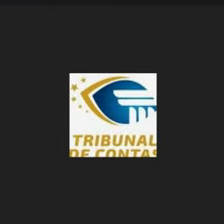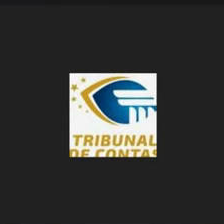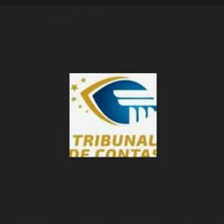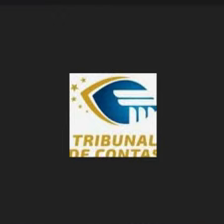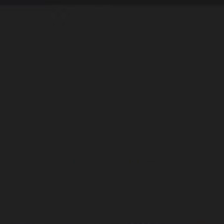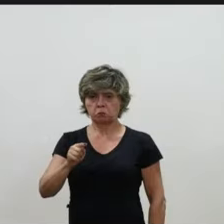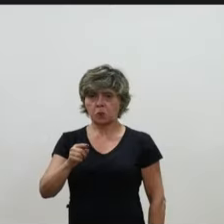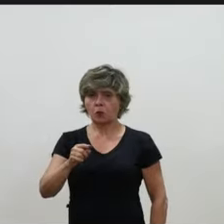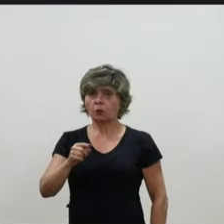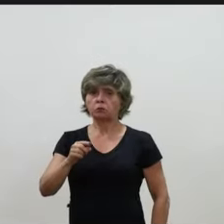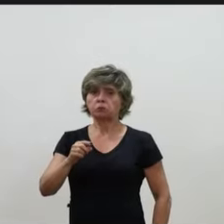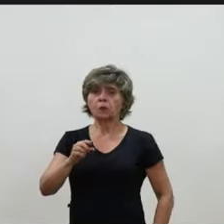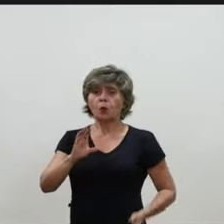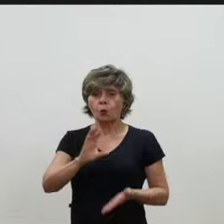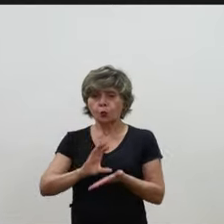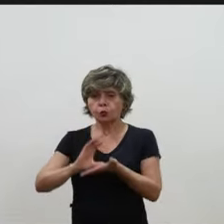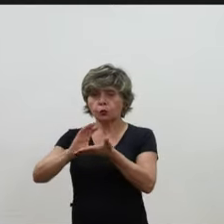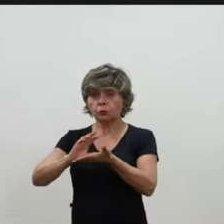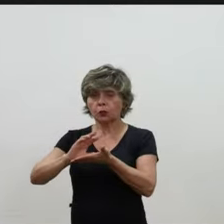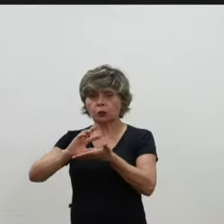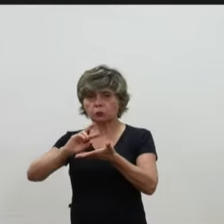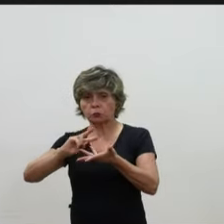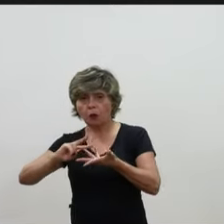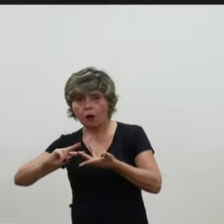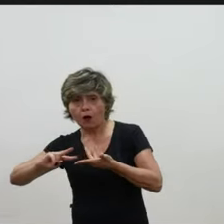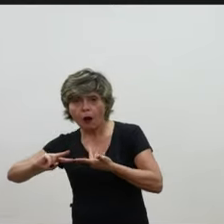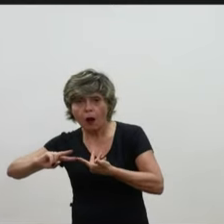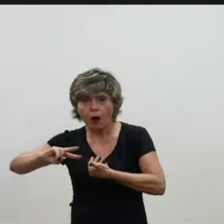com o procurador.